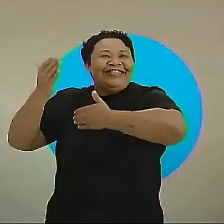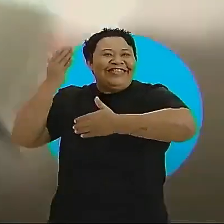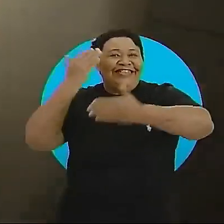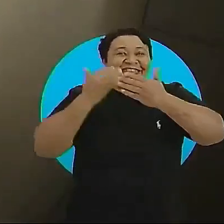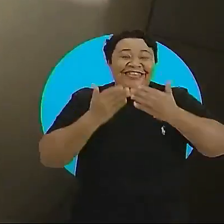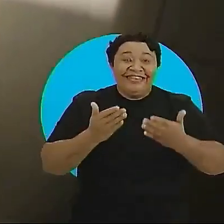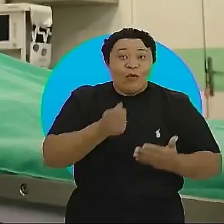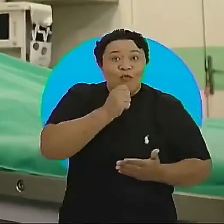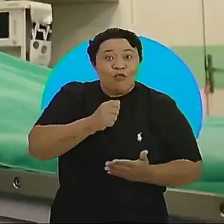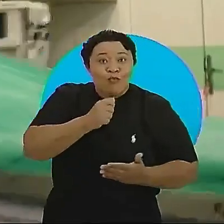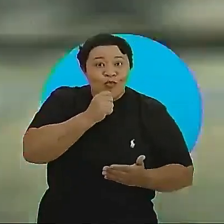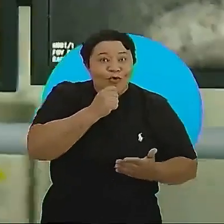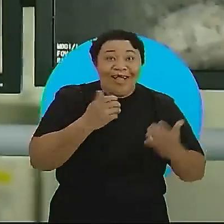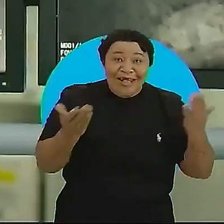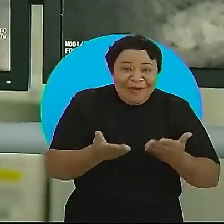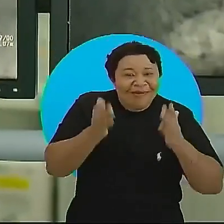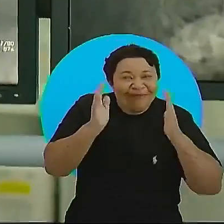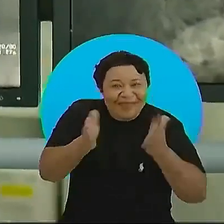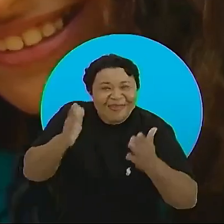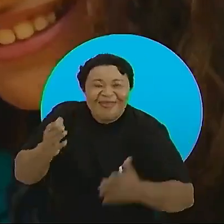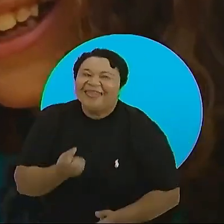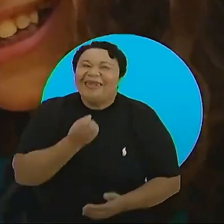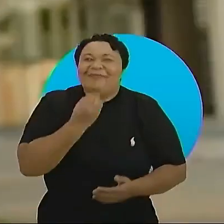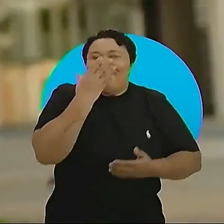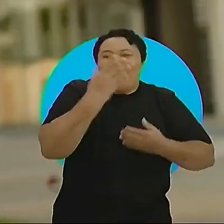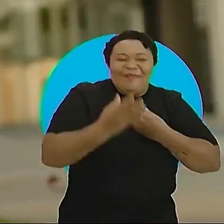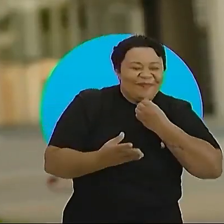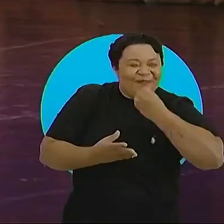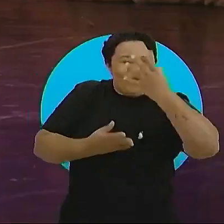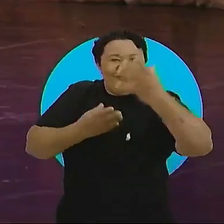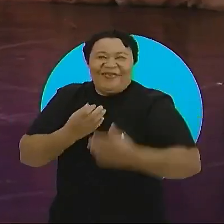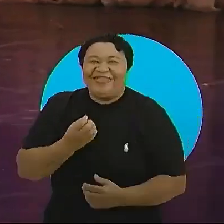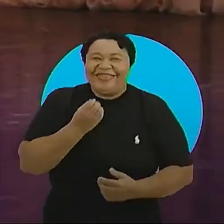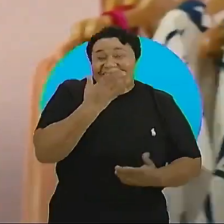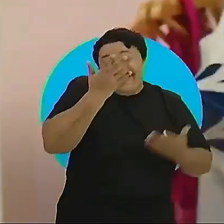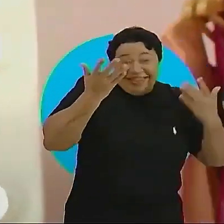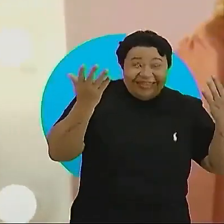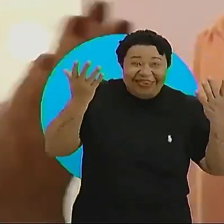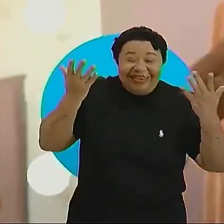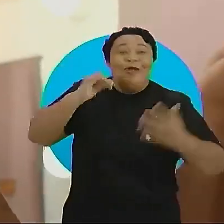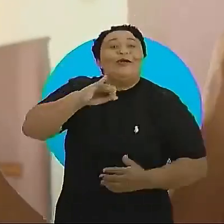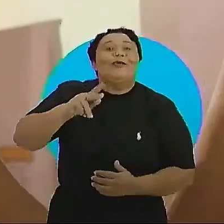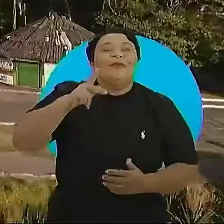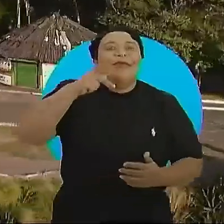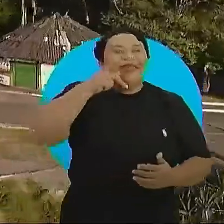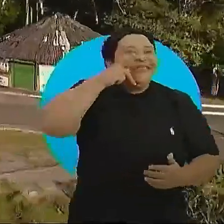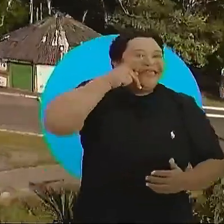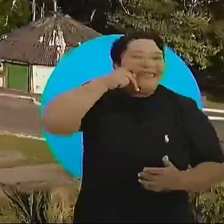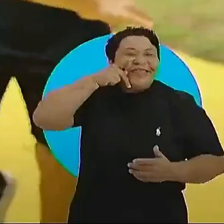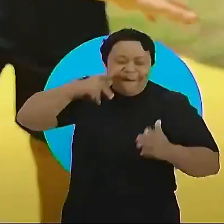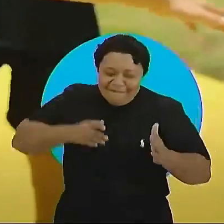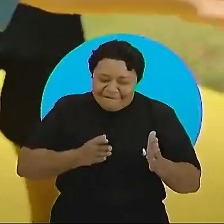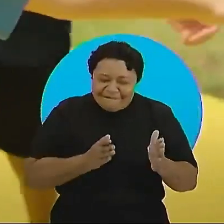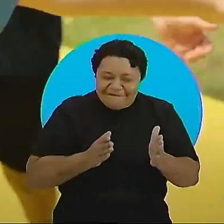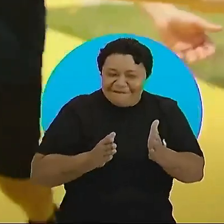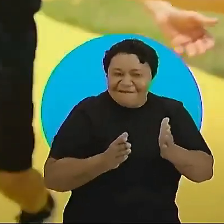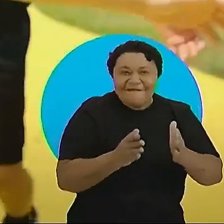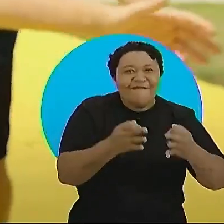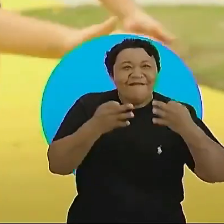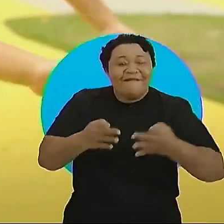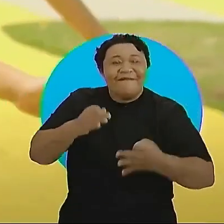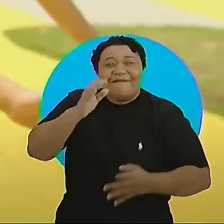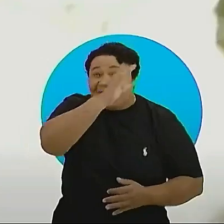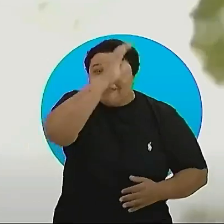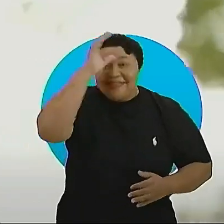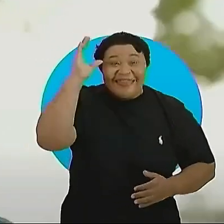que antes não chegava, chegou. Isso aqui tá muito bom, isso aqui tá bom que só. É João Pessoa no caminho certo.